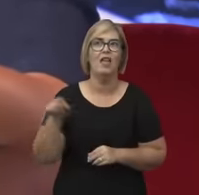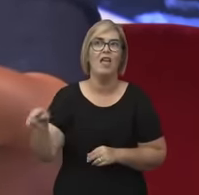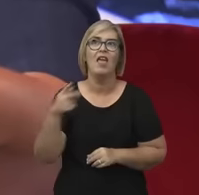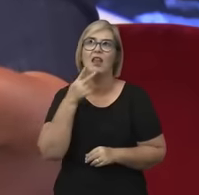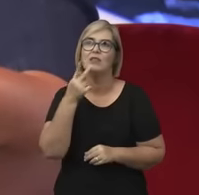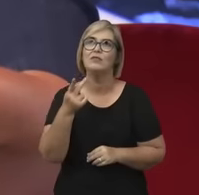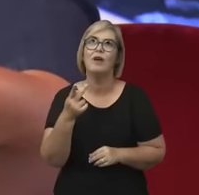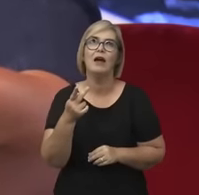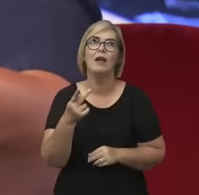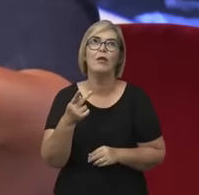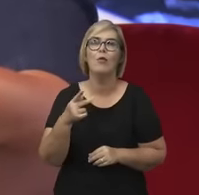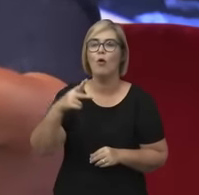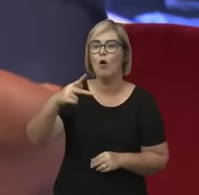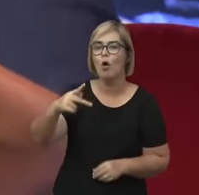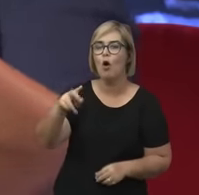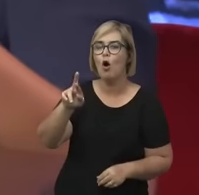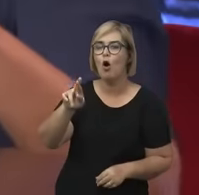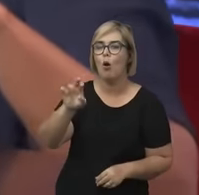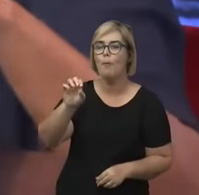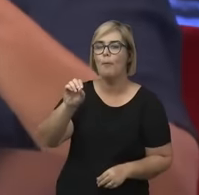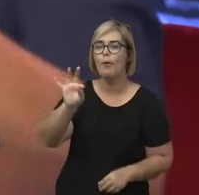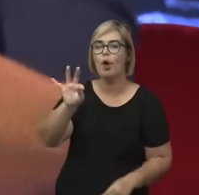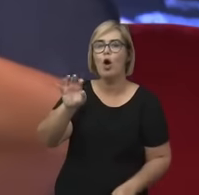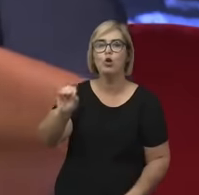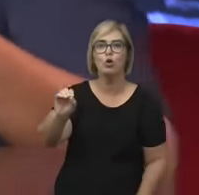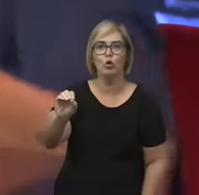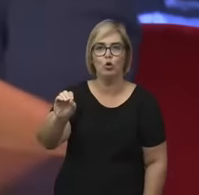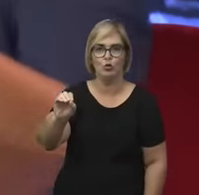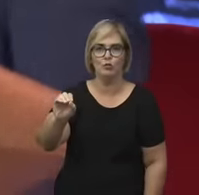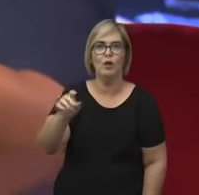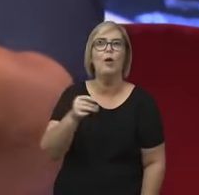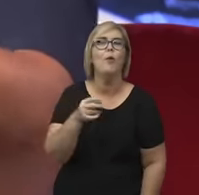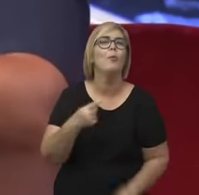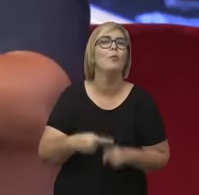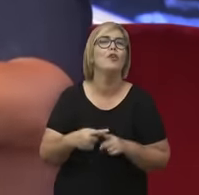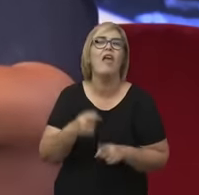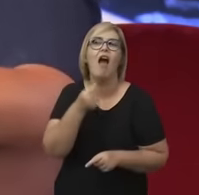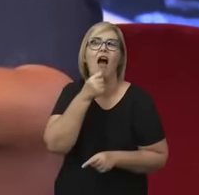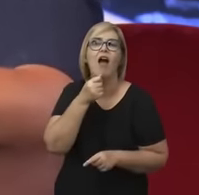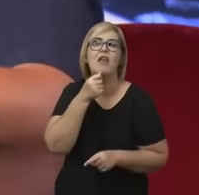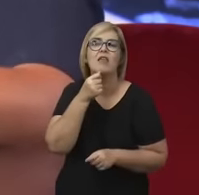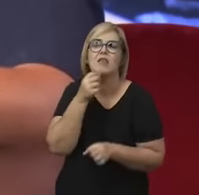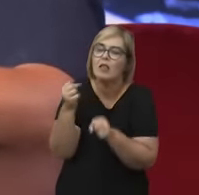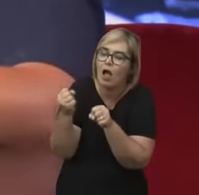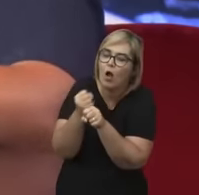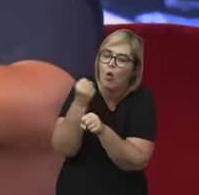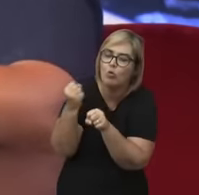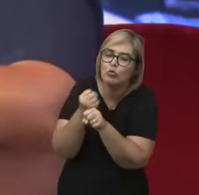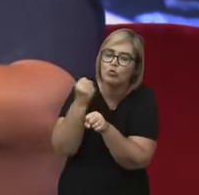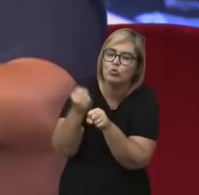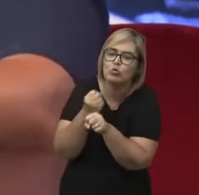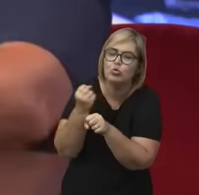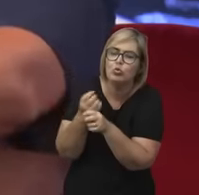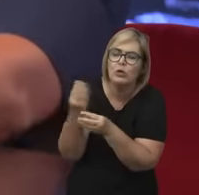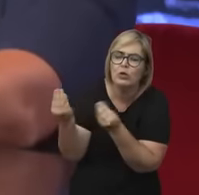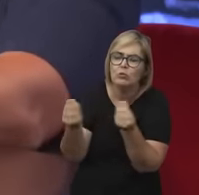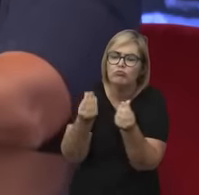-feminismo, né? Um momento de construção de certas condições para a